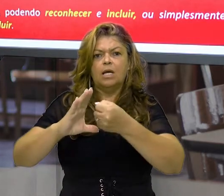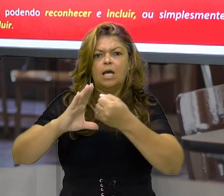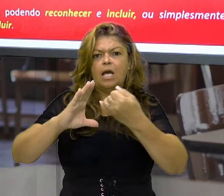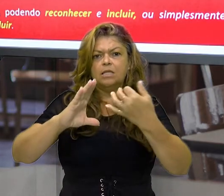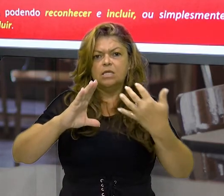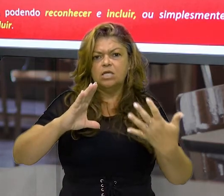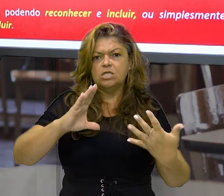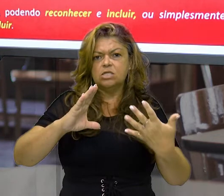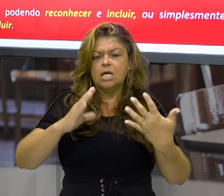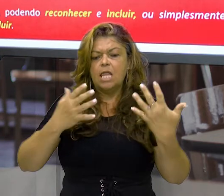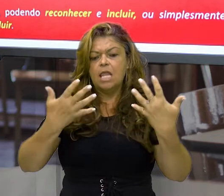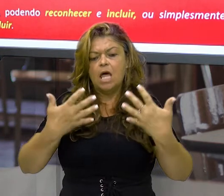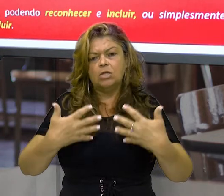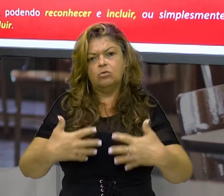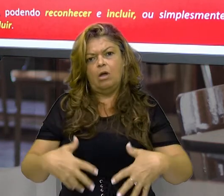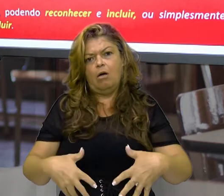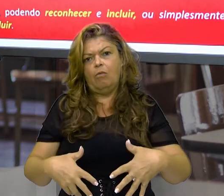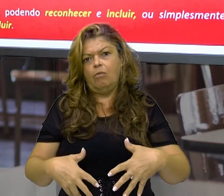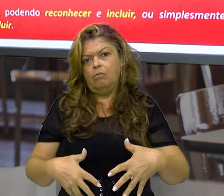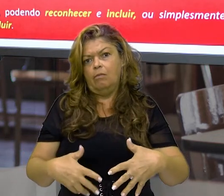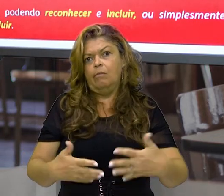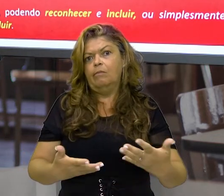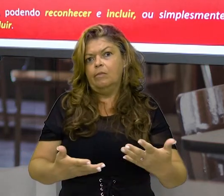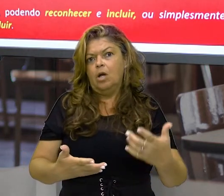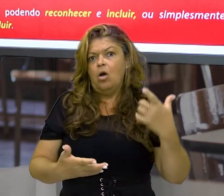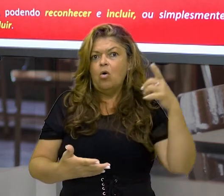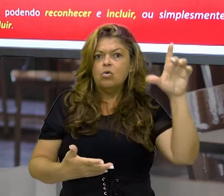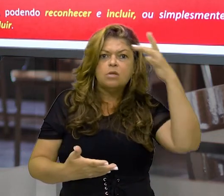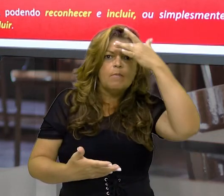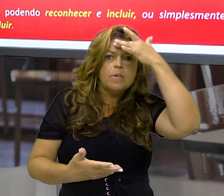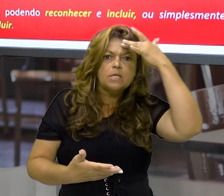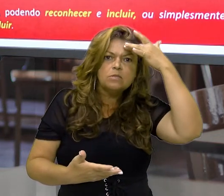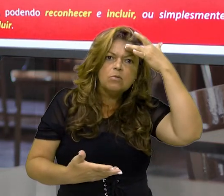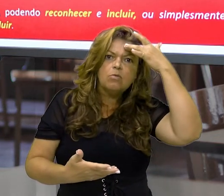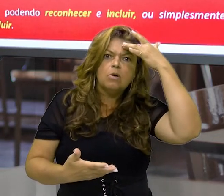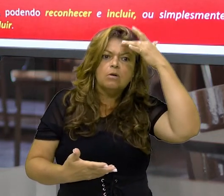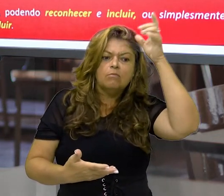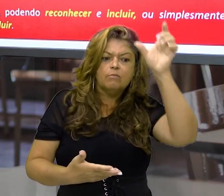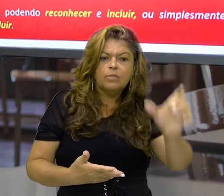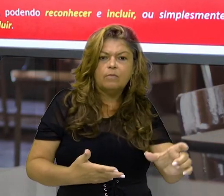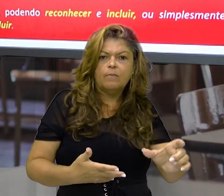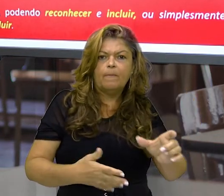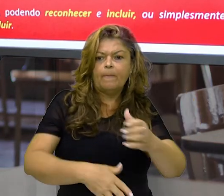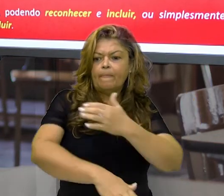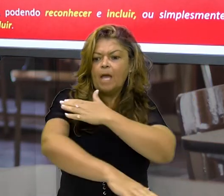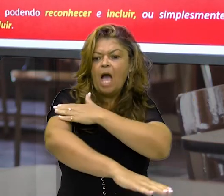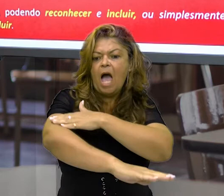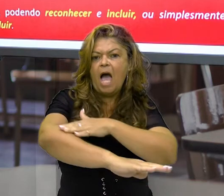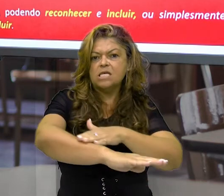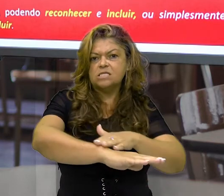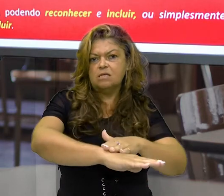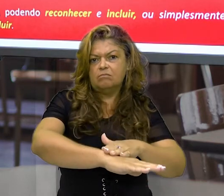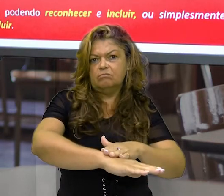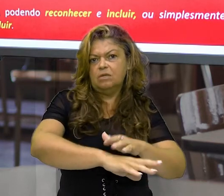fato dela ser oriental ou negra, não torna ela